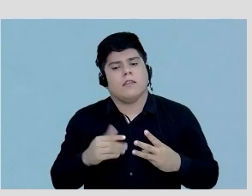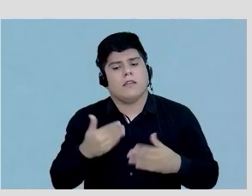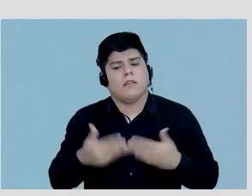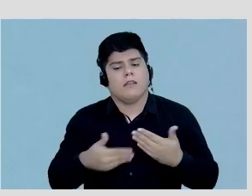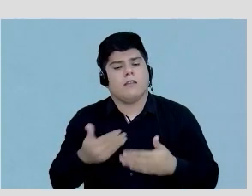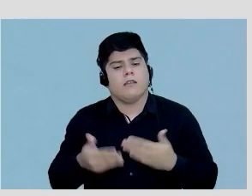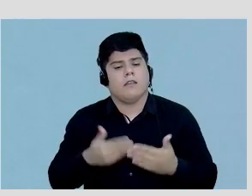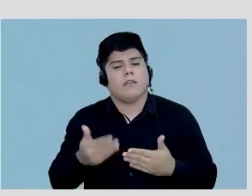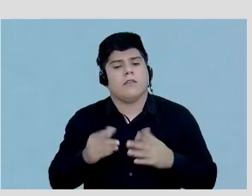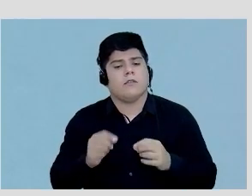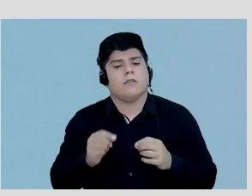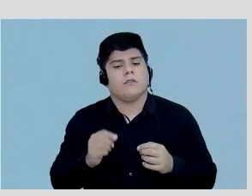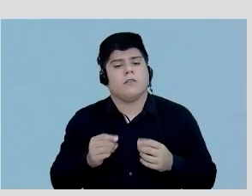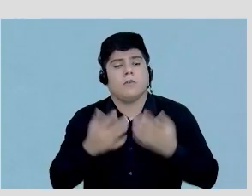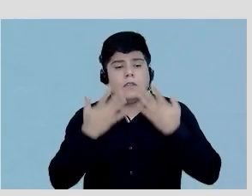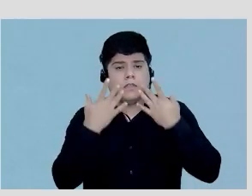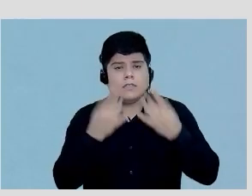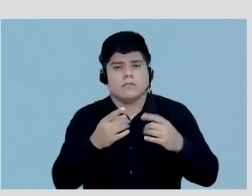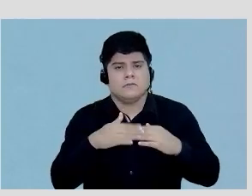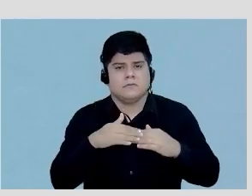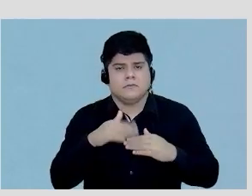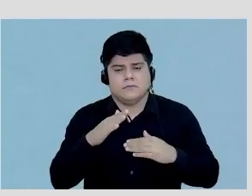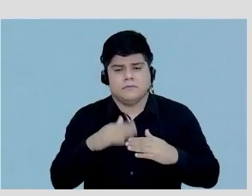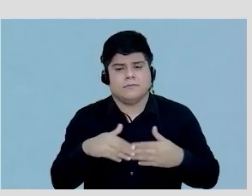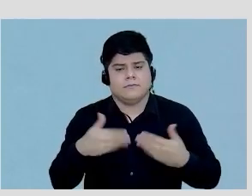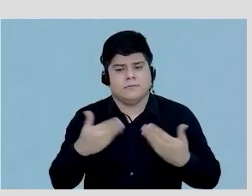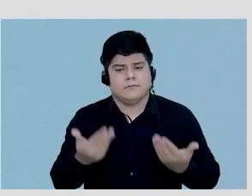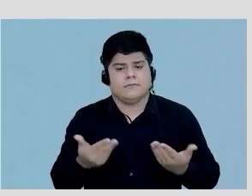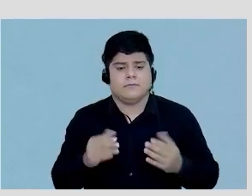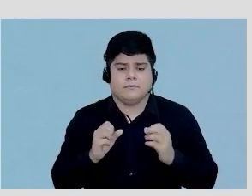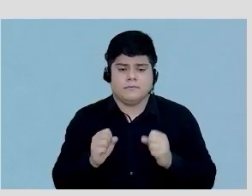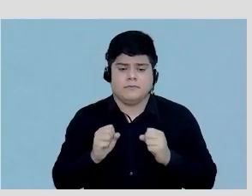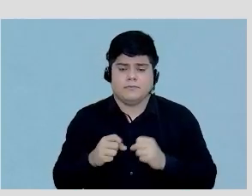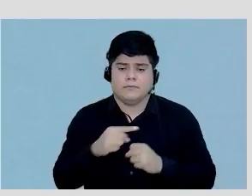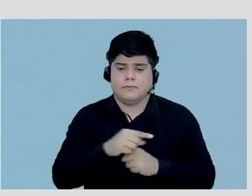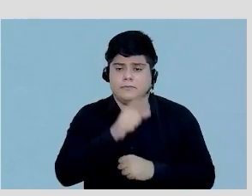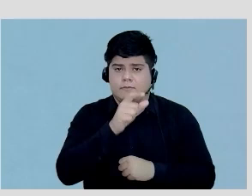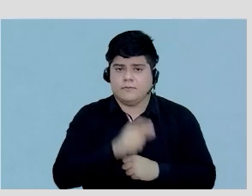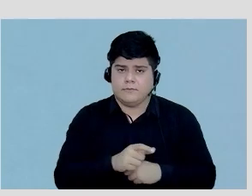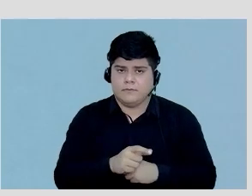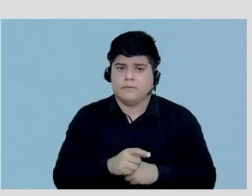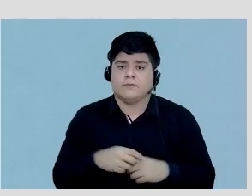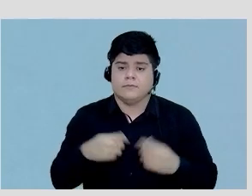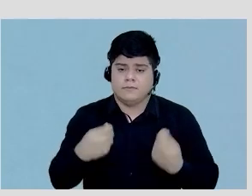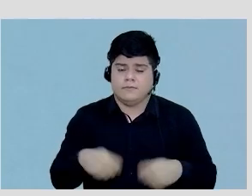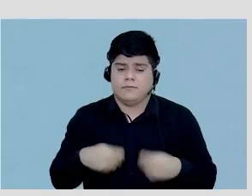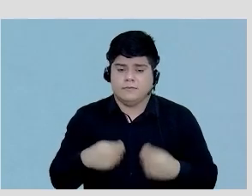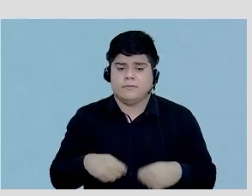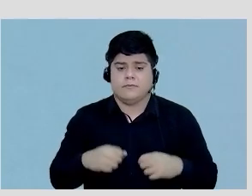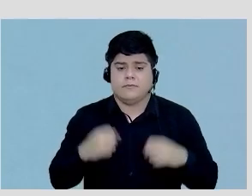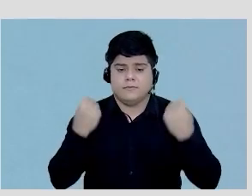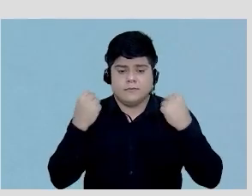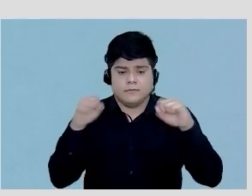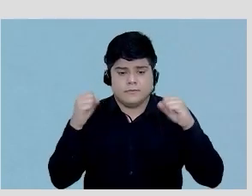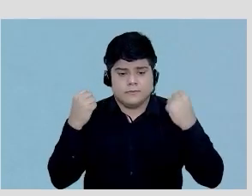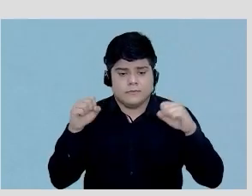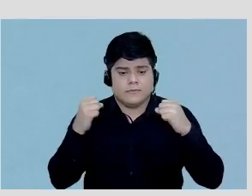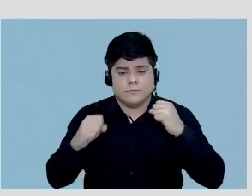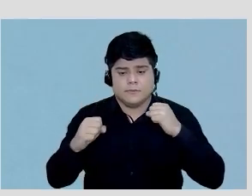nesse paciente uma atenção maior ou seja provavelmente esse paciente deva fazer atividade física